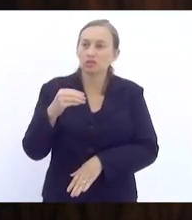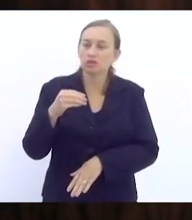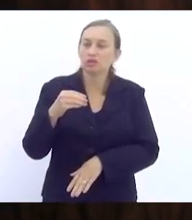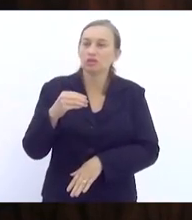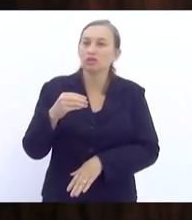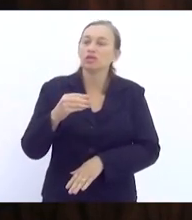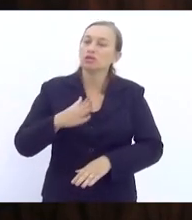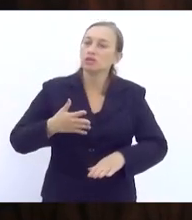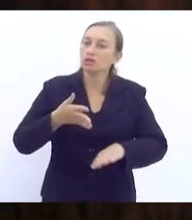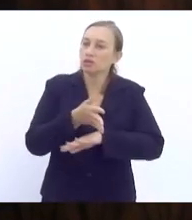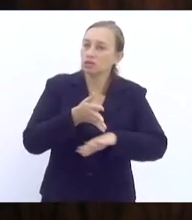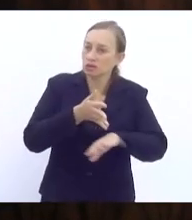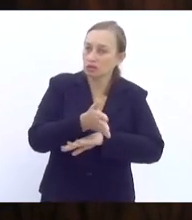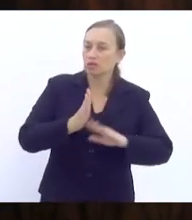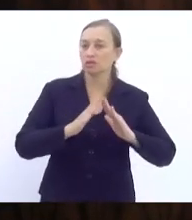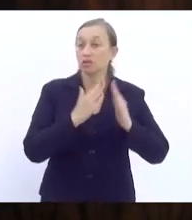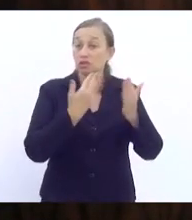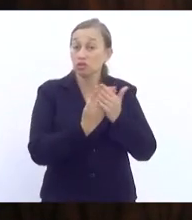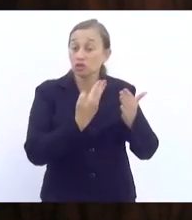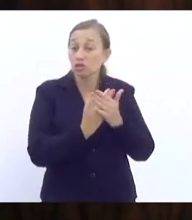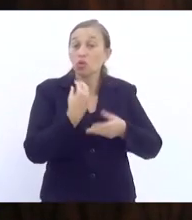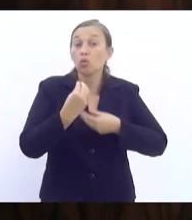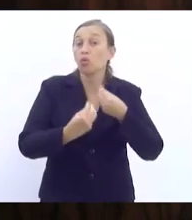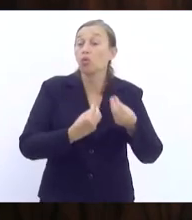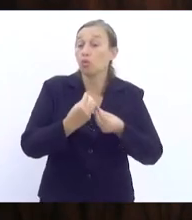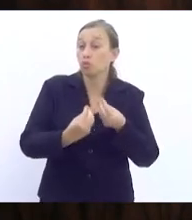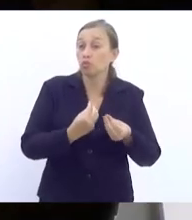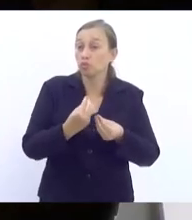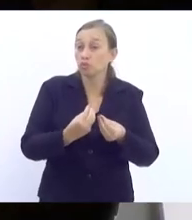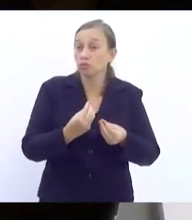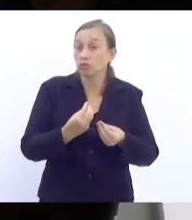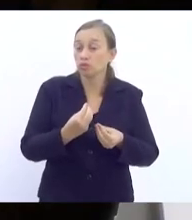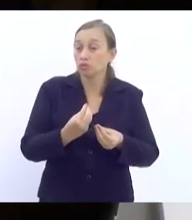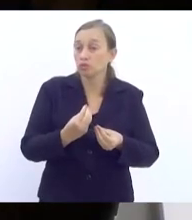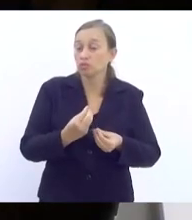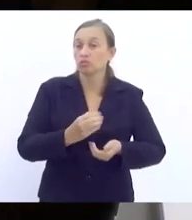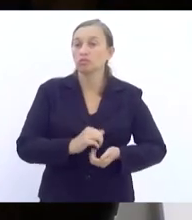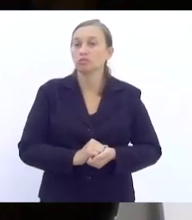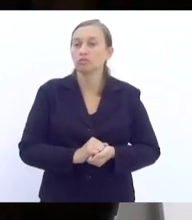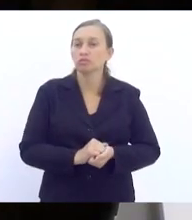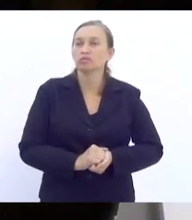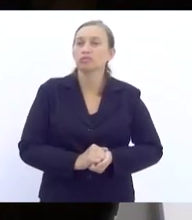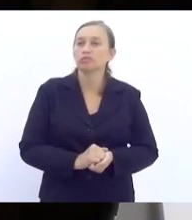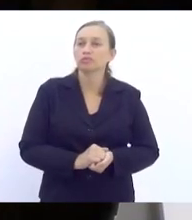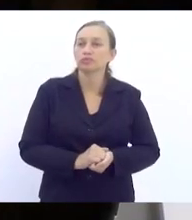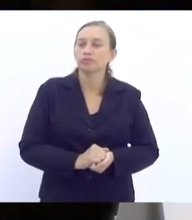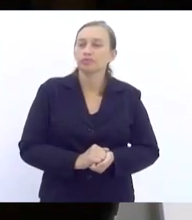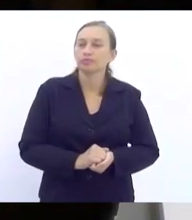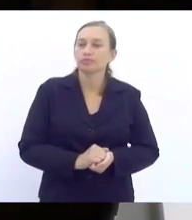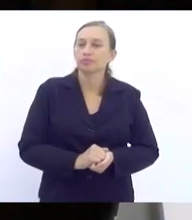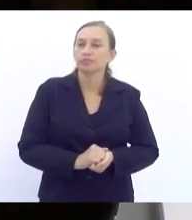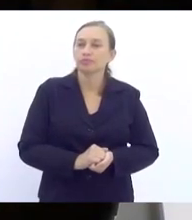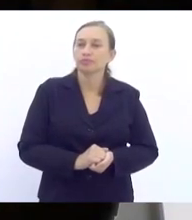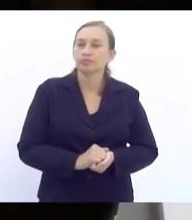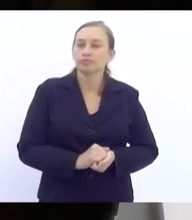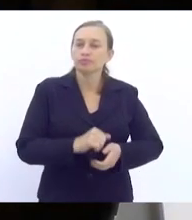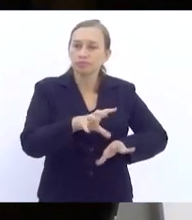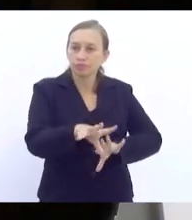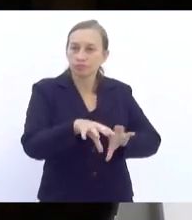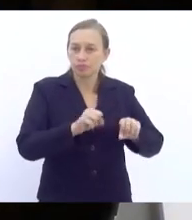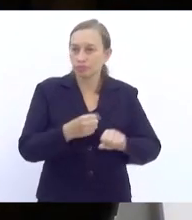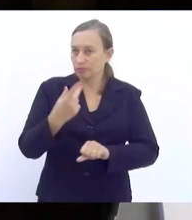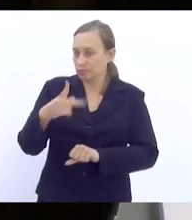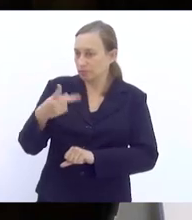processo de escolarização. O modo como eles estão existindo no processo de escolarização e